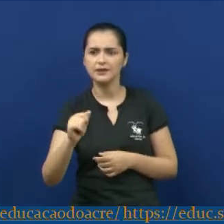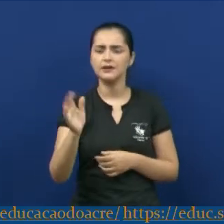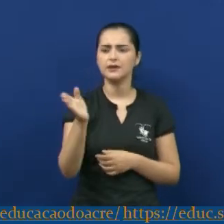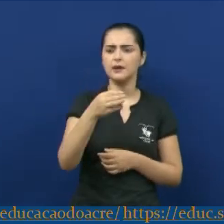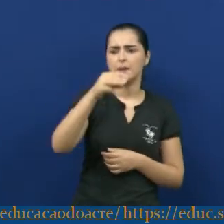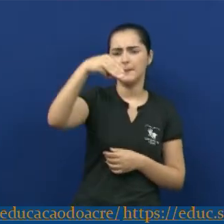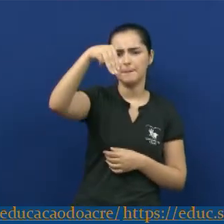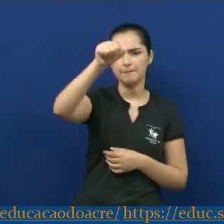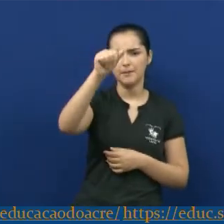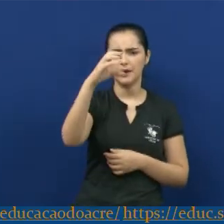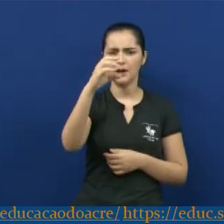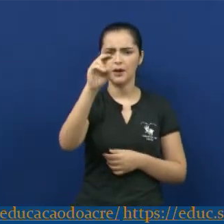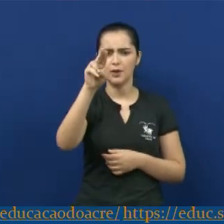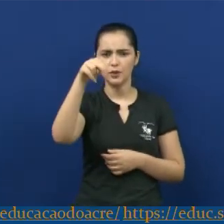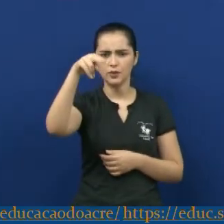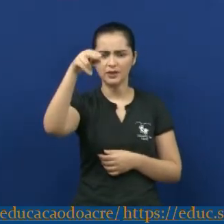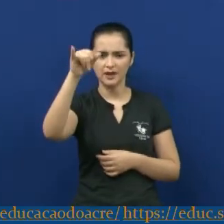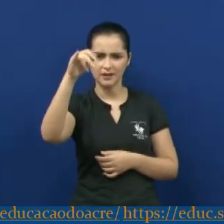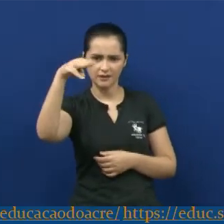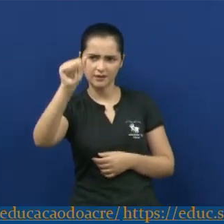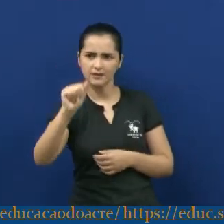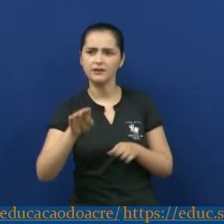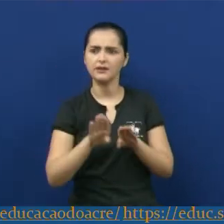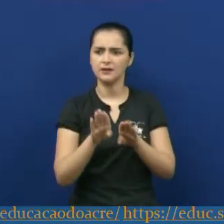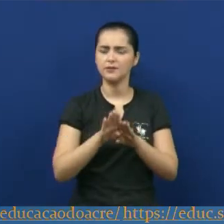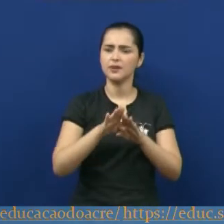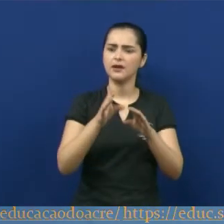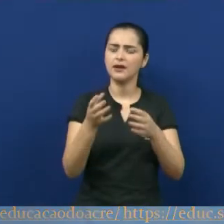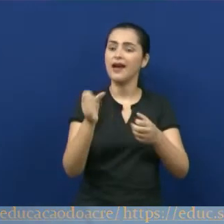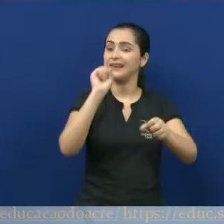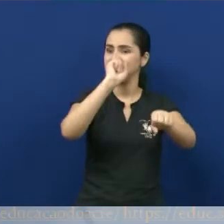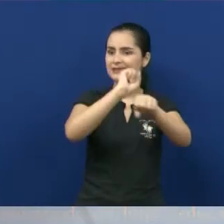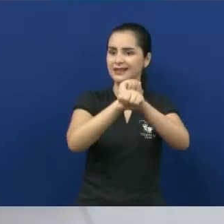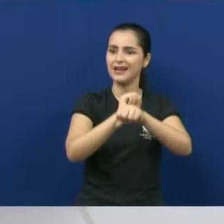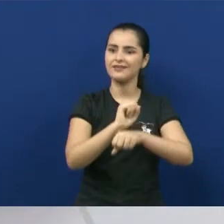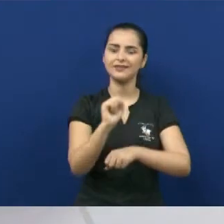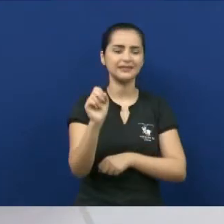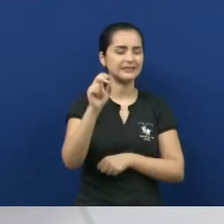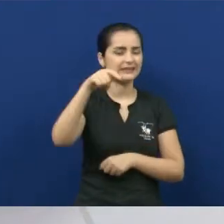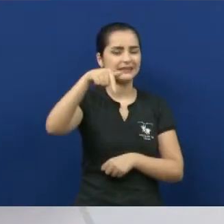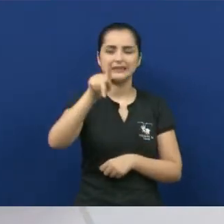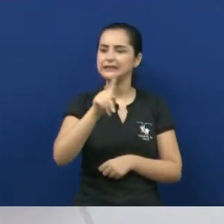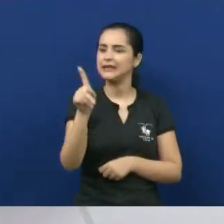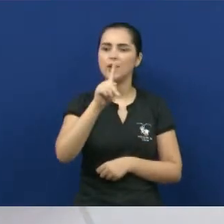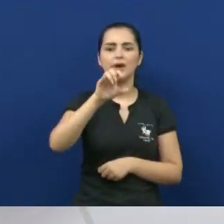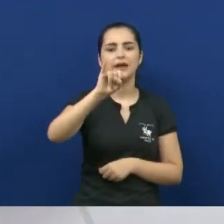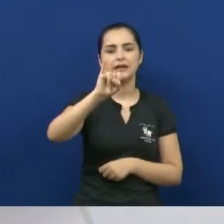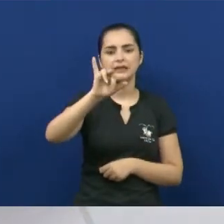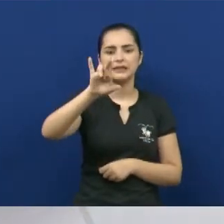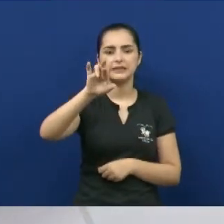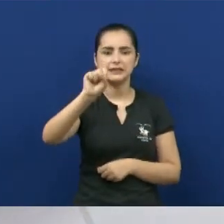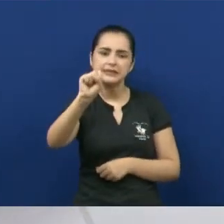1928, a escrava que não era Isaura, de 1925.